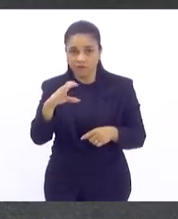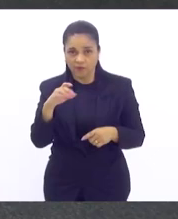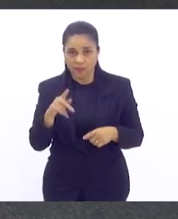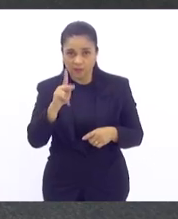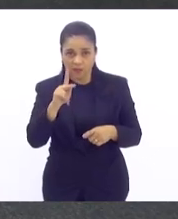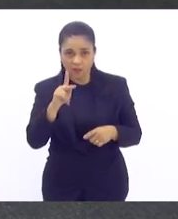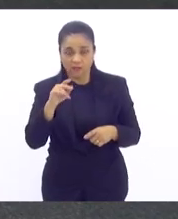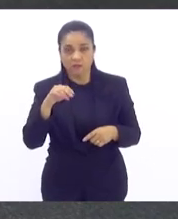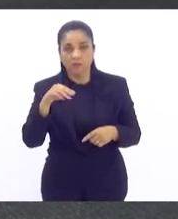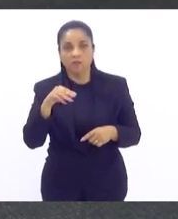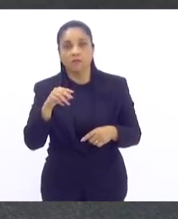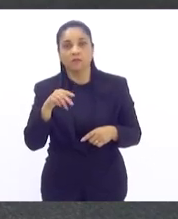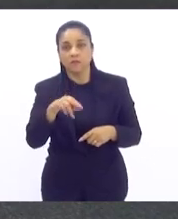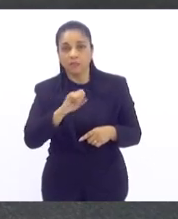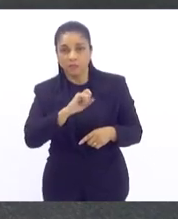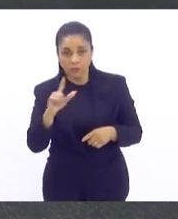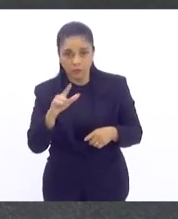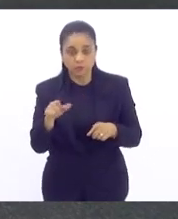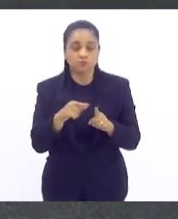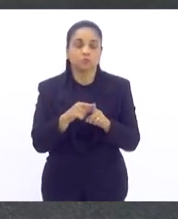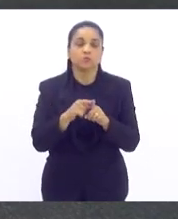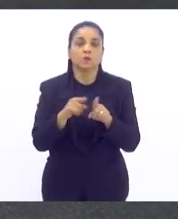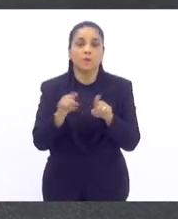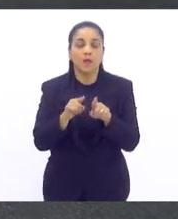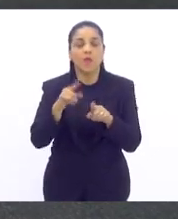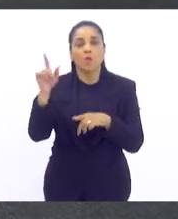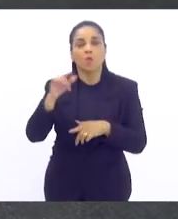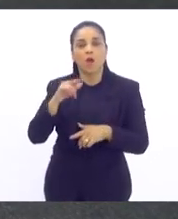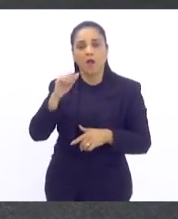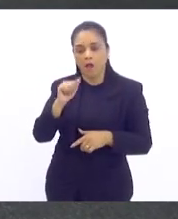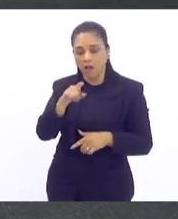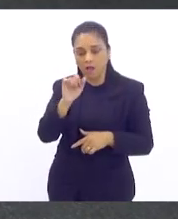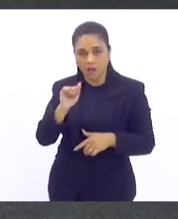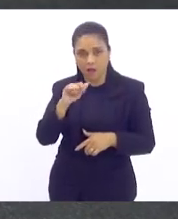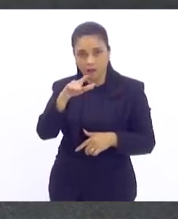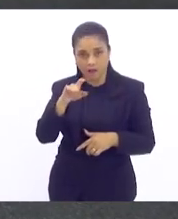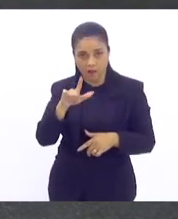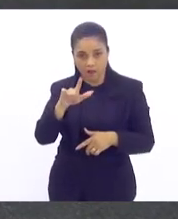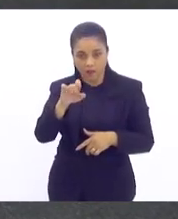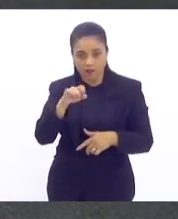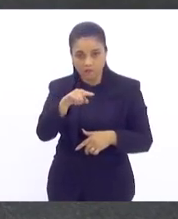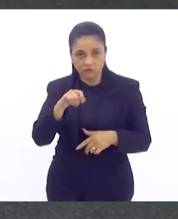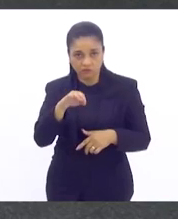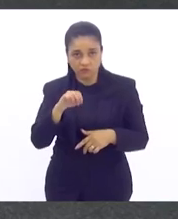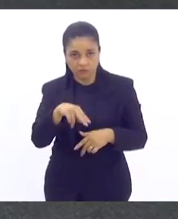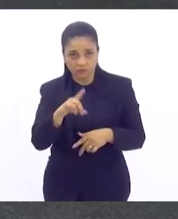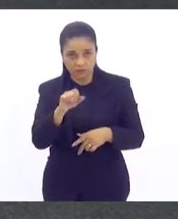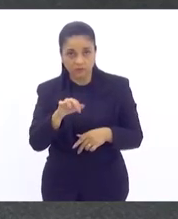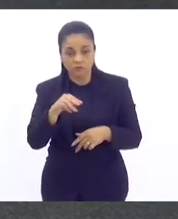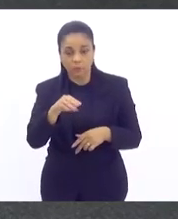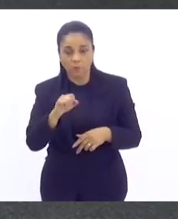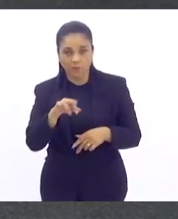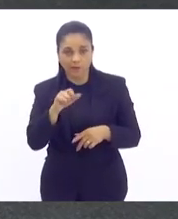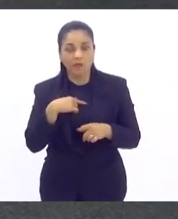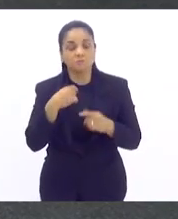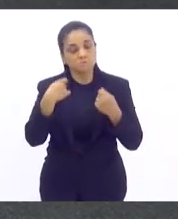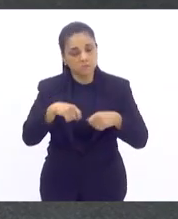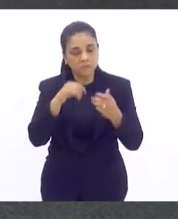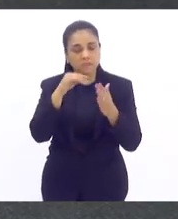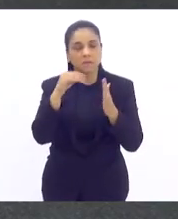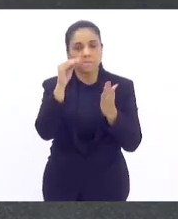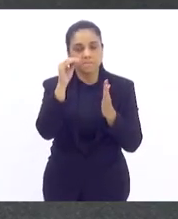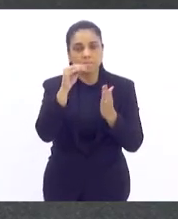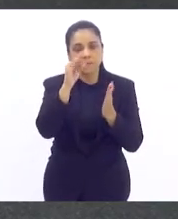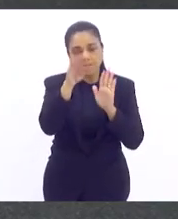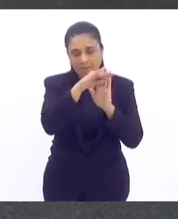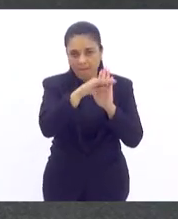Superior Eleitoral, Alexandre de Moraes, a gente precisa determinar de uma vez por todas o que e o que